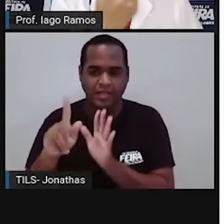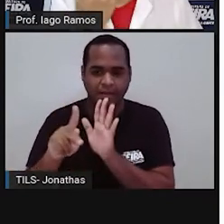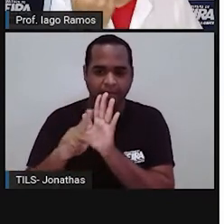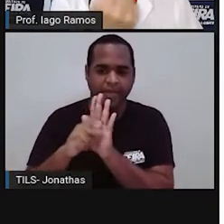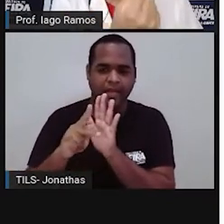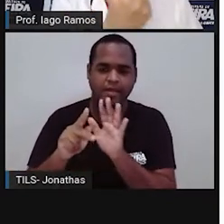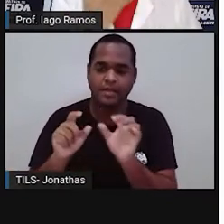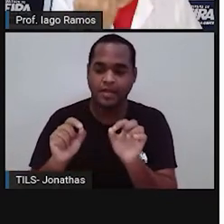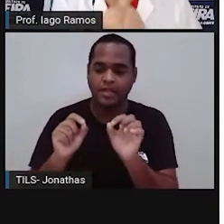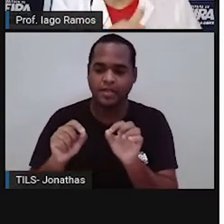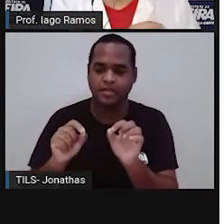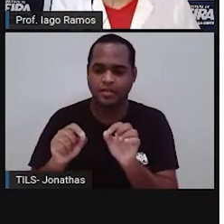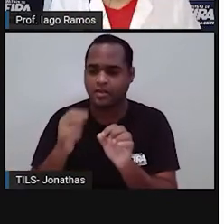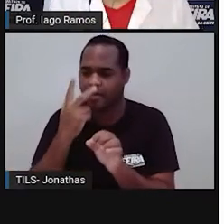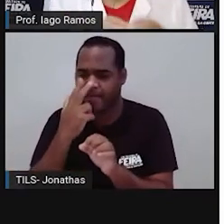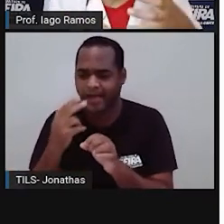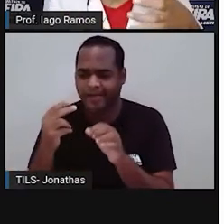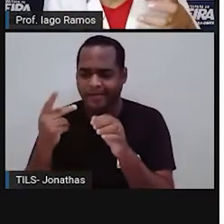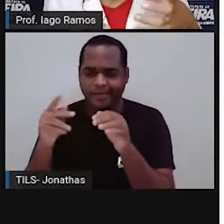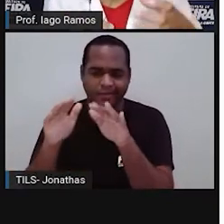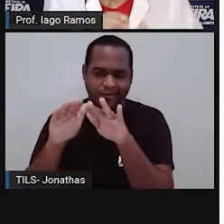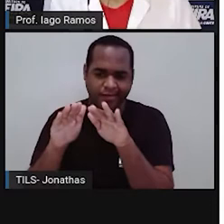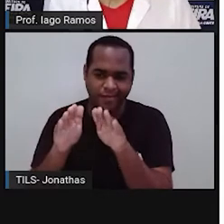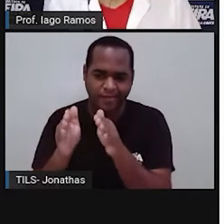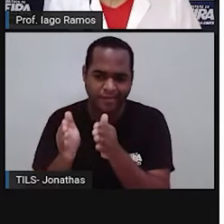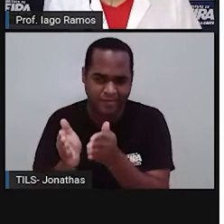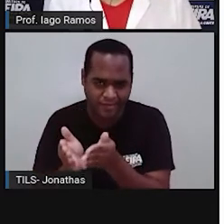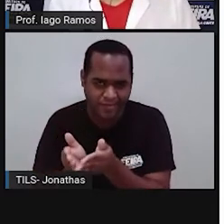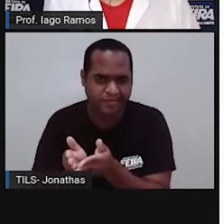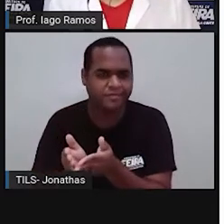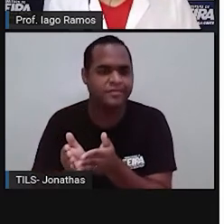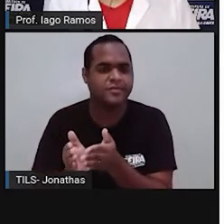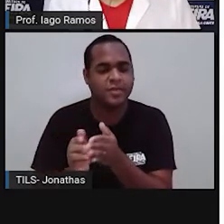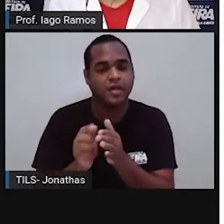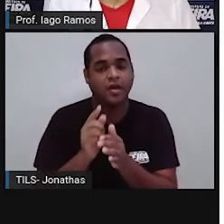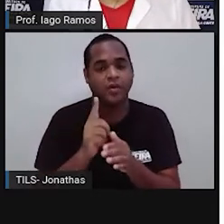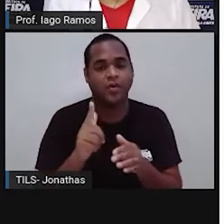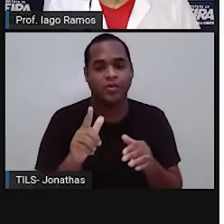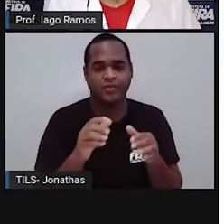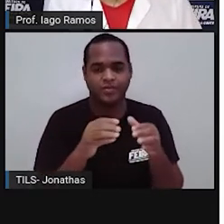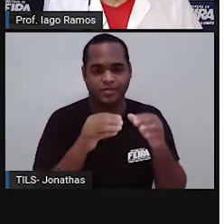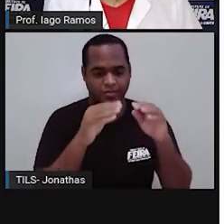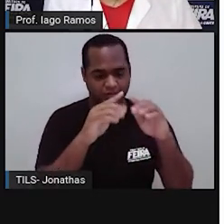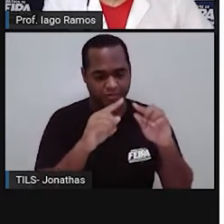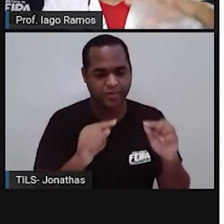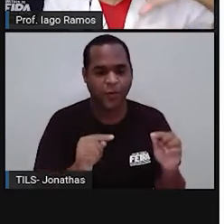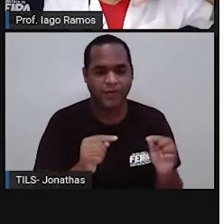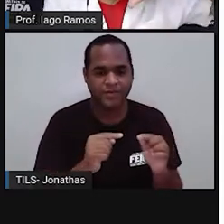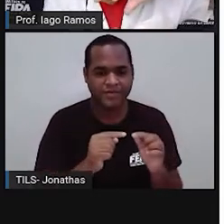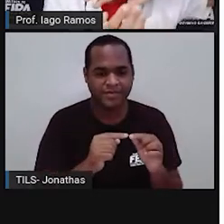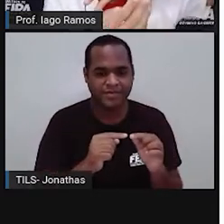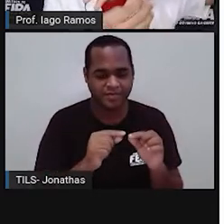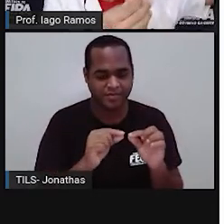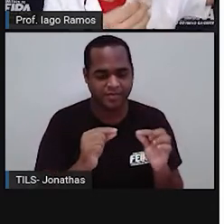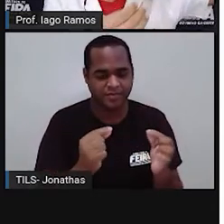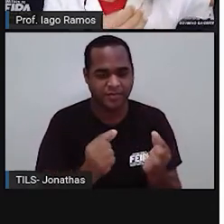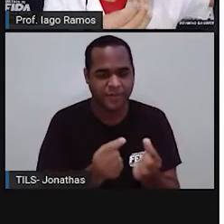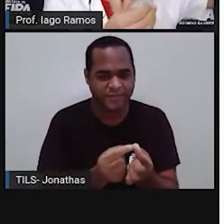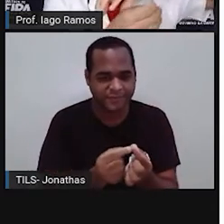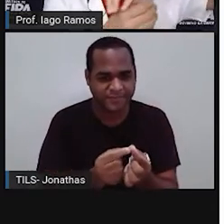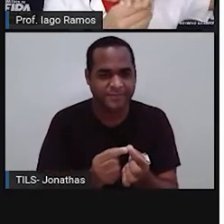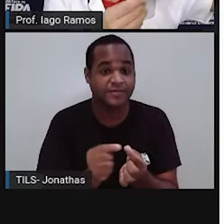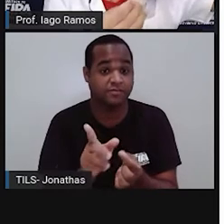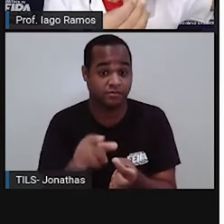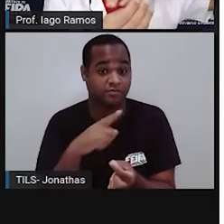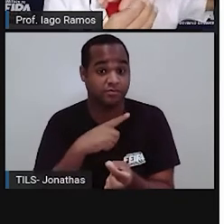um corpozinho arredondado, né? Lembra um copozinho. O cone, né? O cone tem também na sua